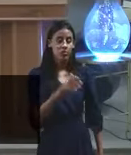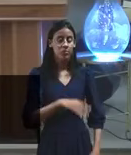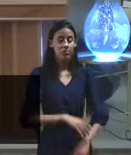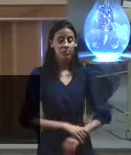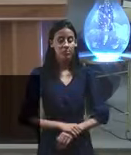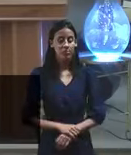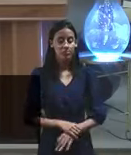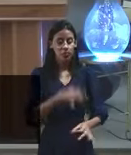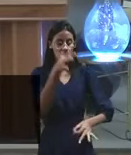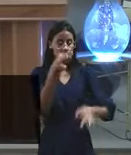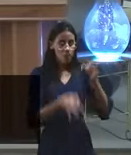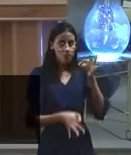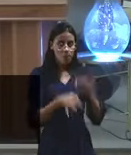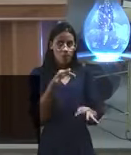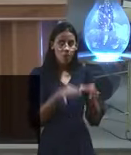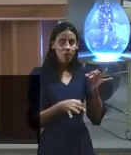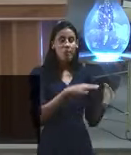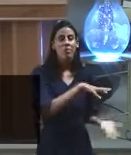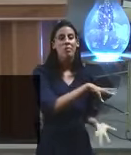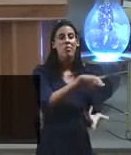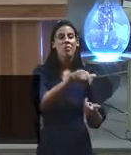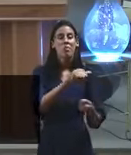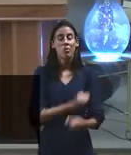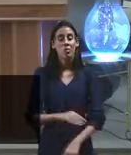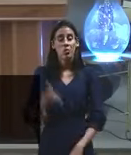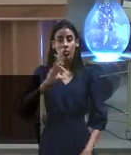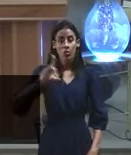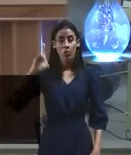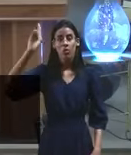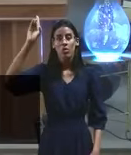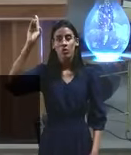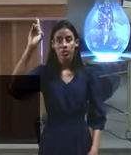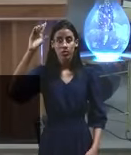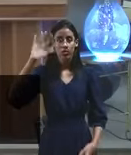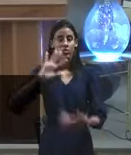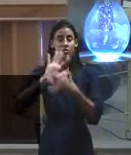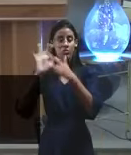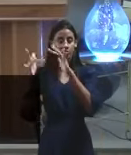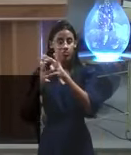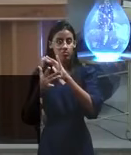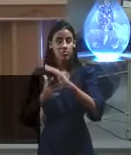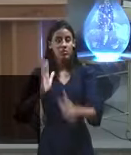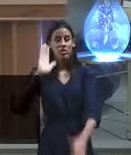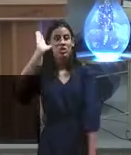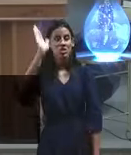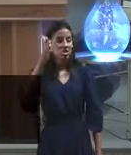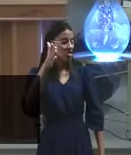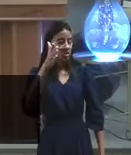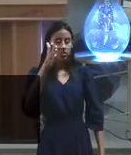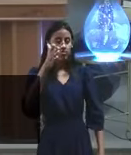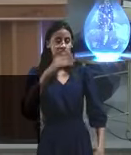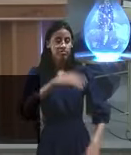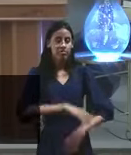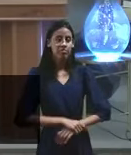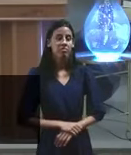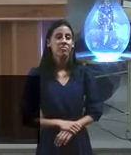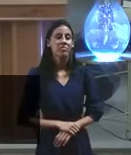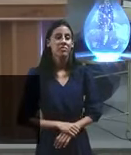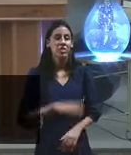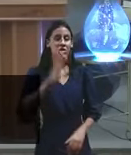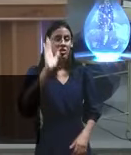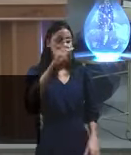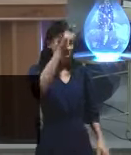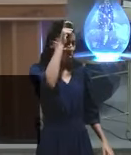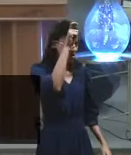Segunda Coríntia 4, 4, o Deus deste? Mas Jesus está dizendo, eu já acabei com Ele,